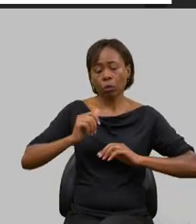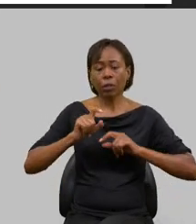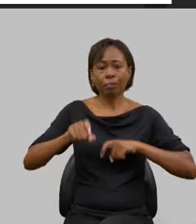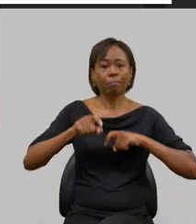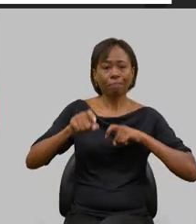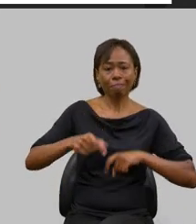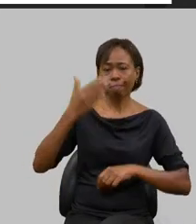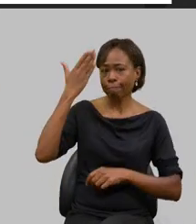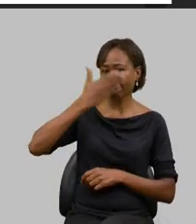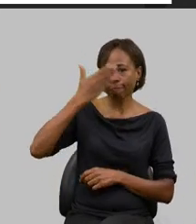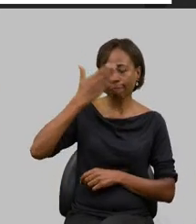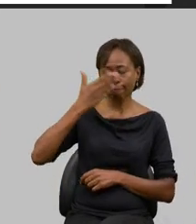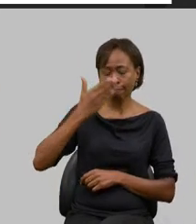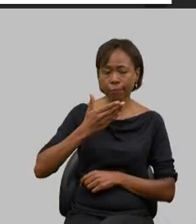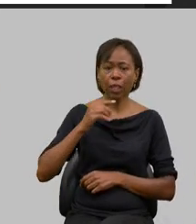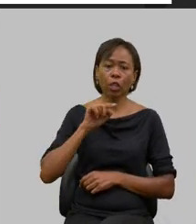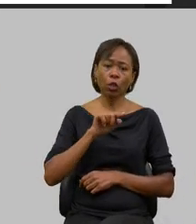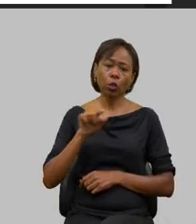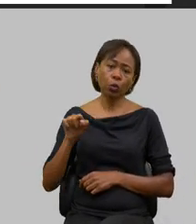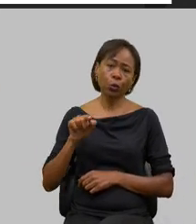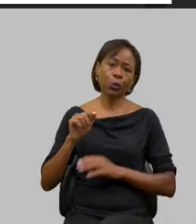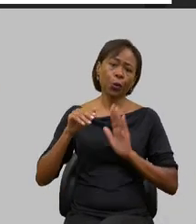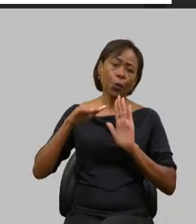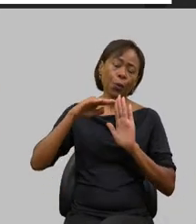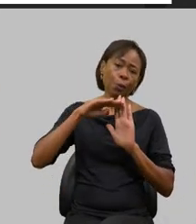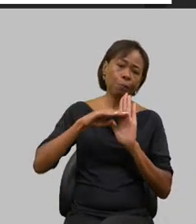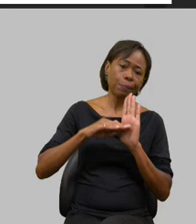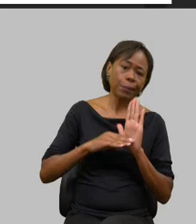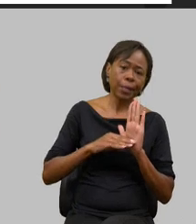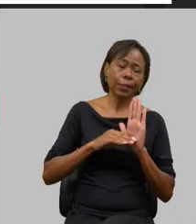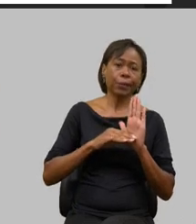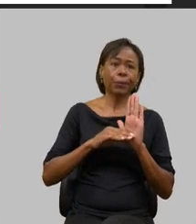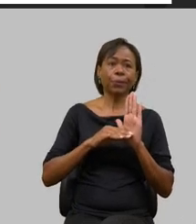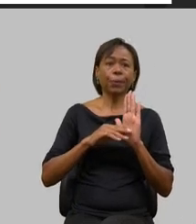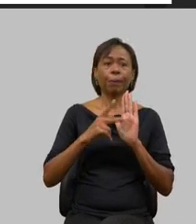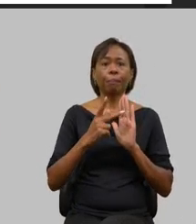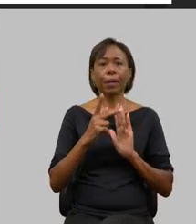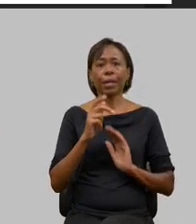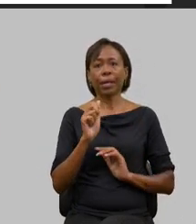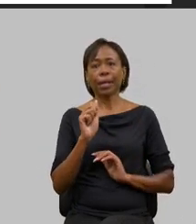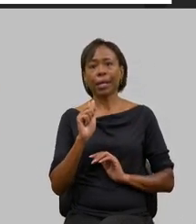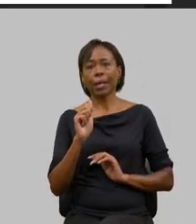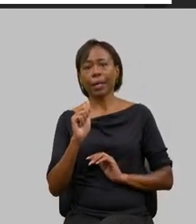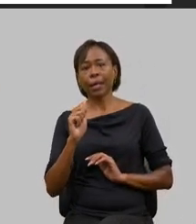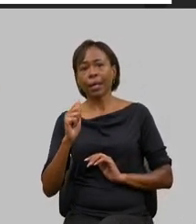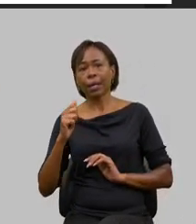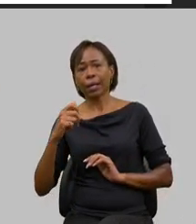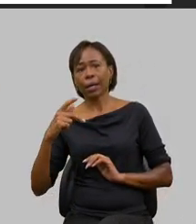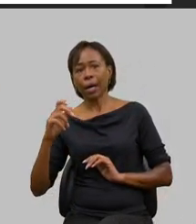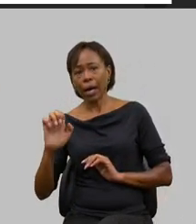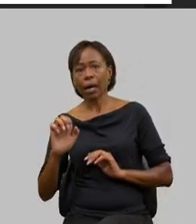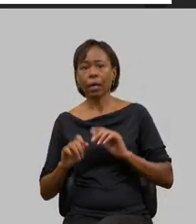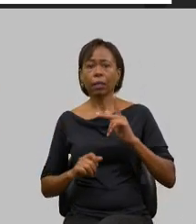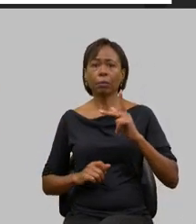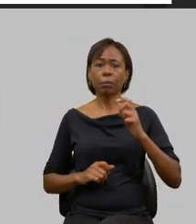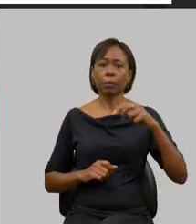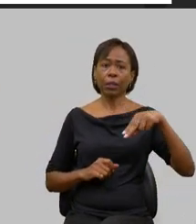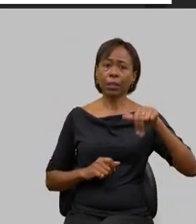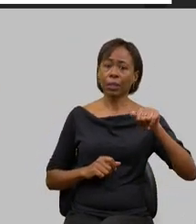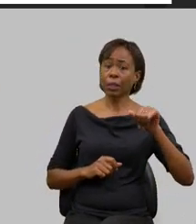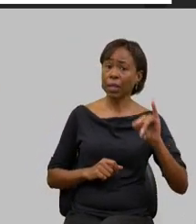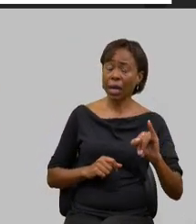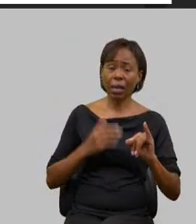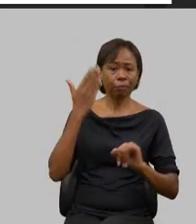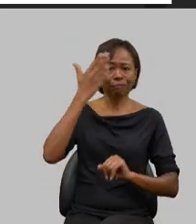institucionais o PA o PNAE e outros voltando a poder existir e